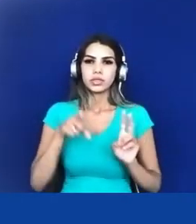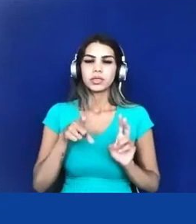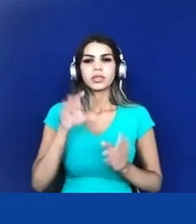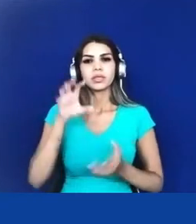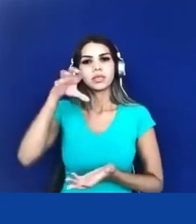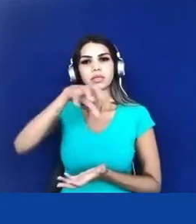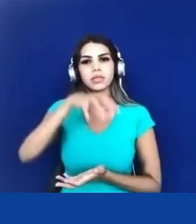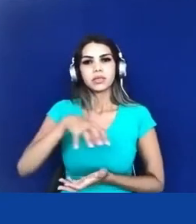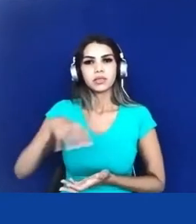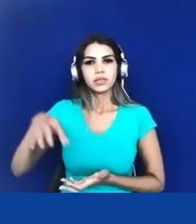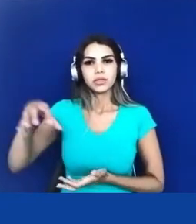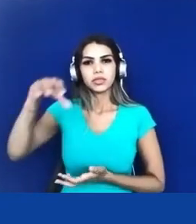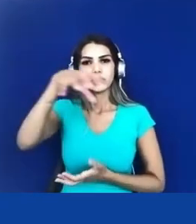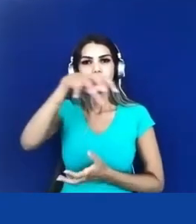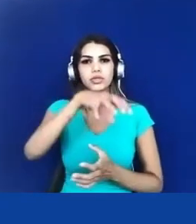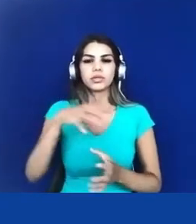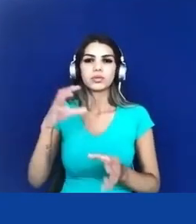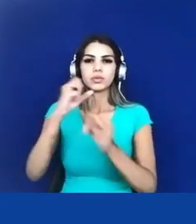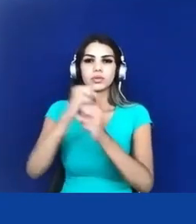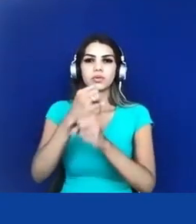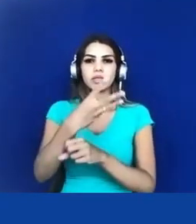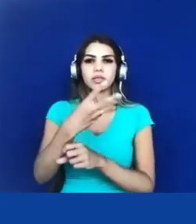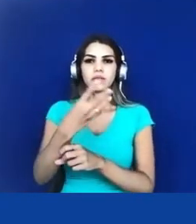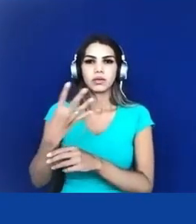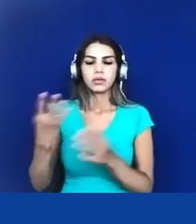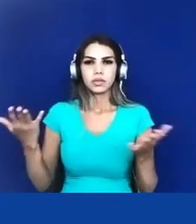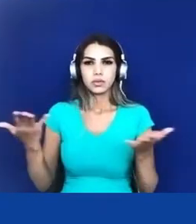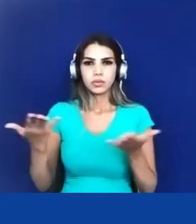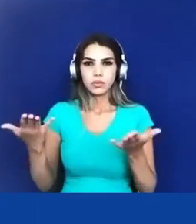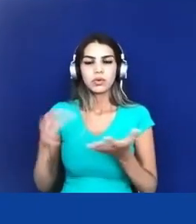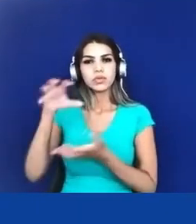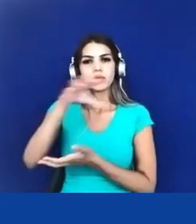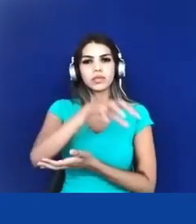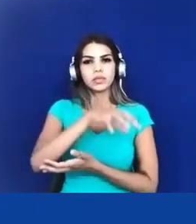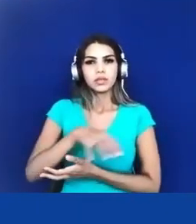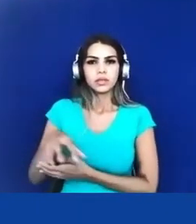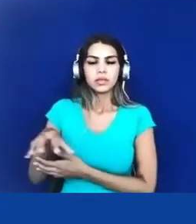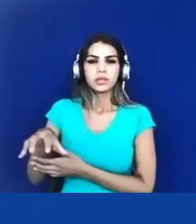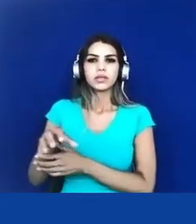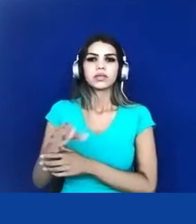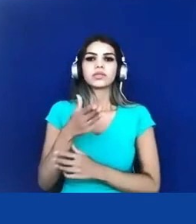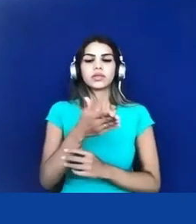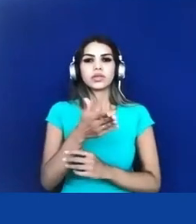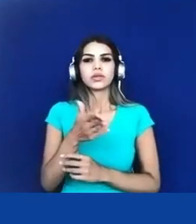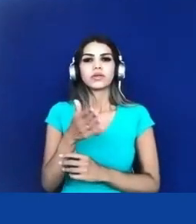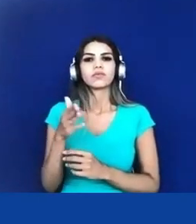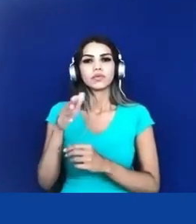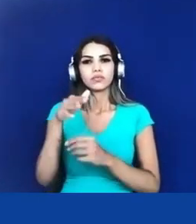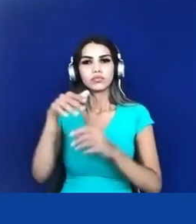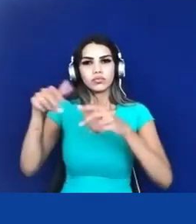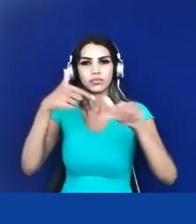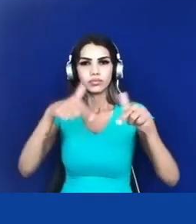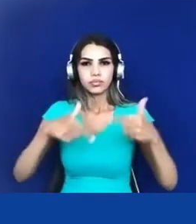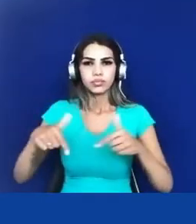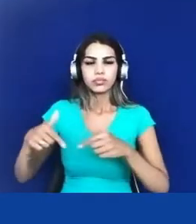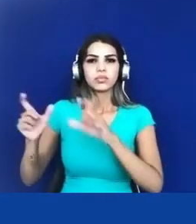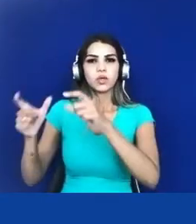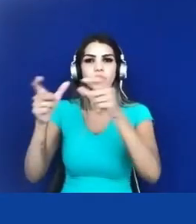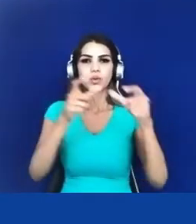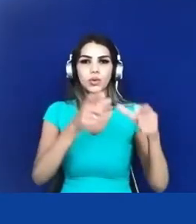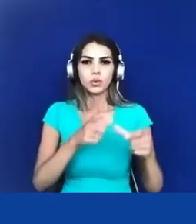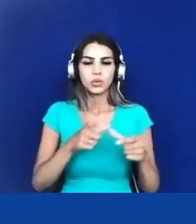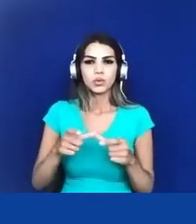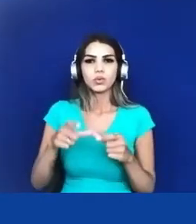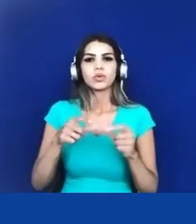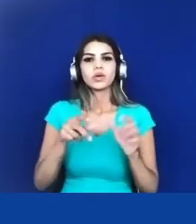hoje são 34 distritos que atuam nos territórios indígenas e que devem aí de acordo